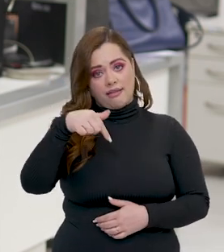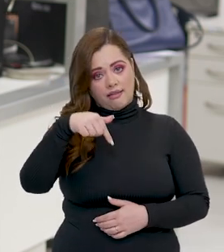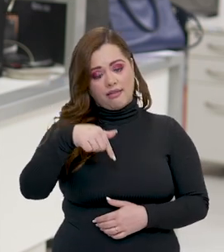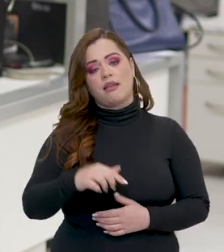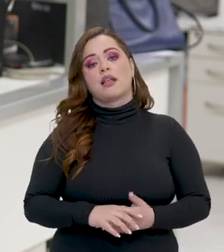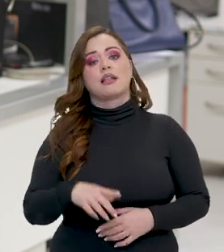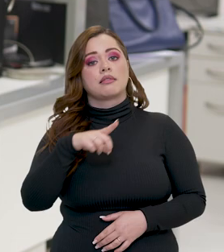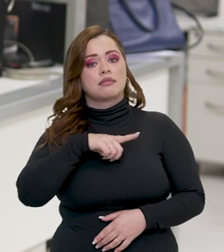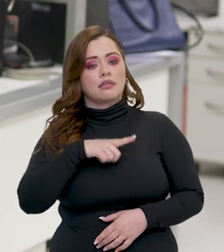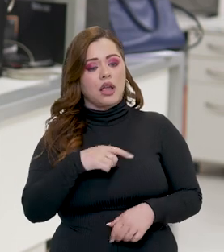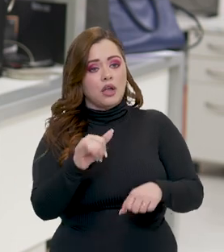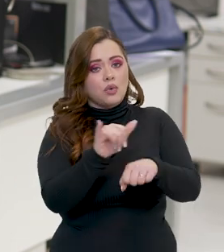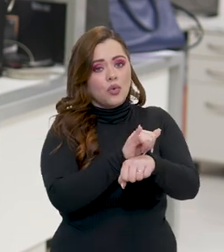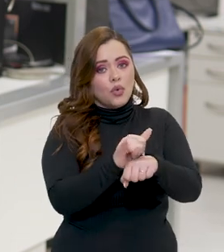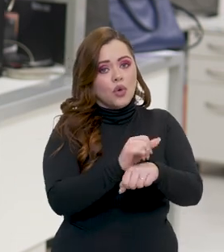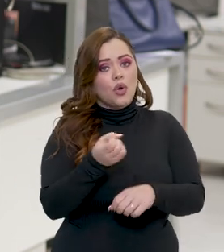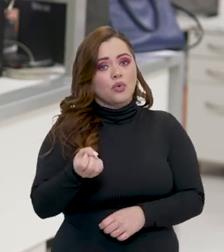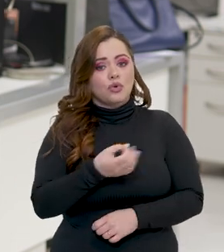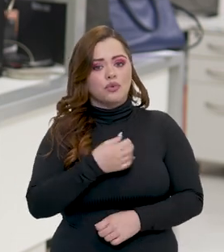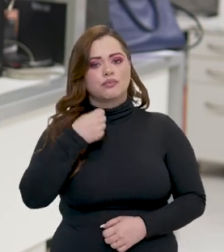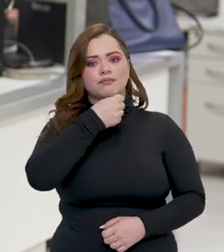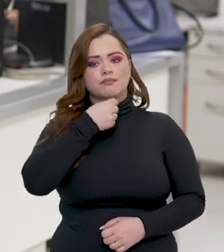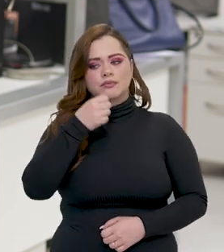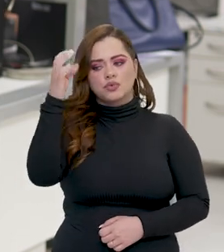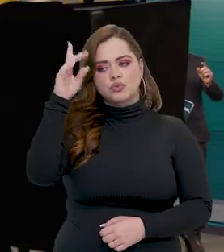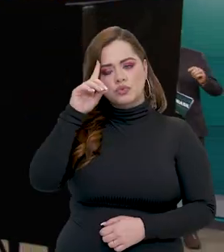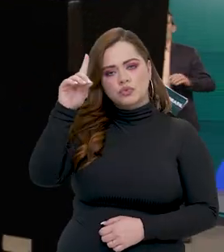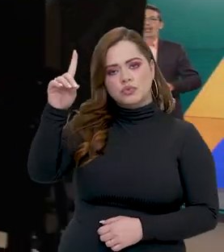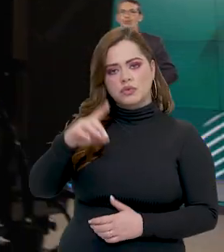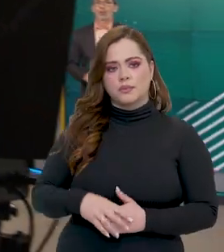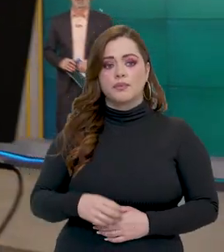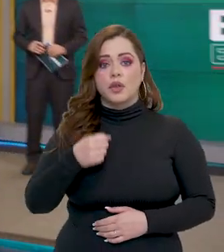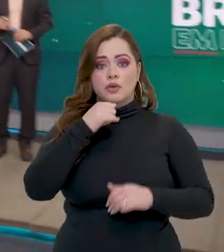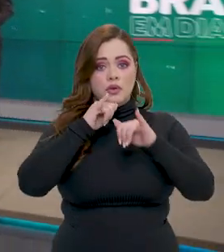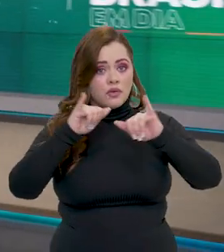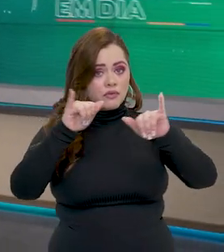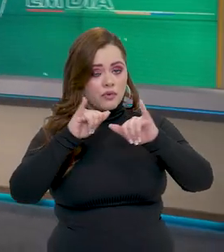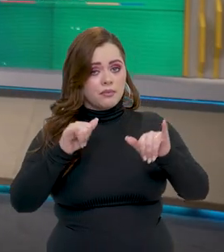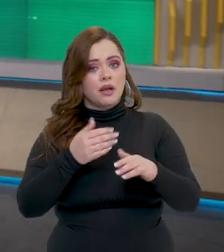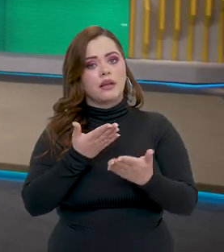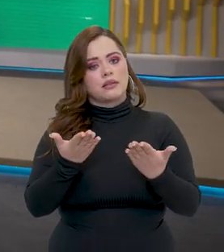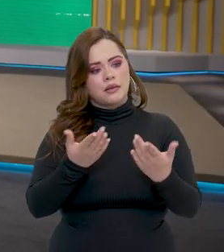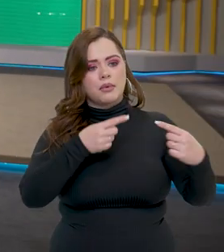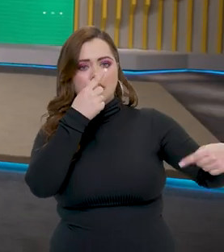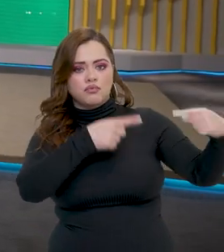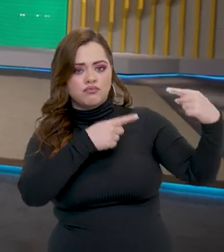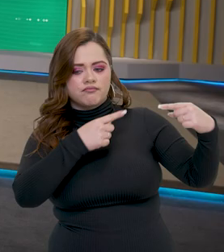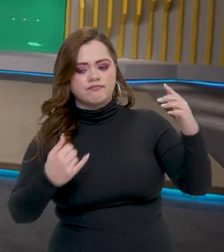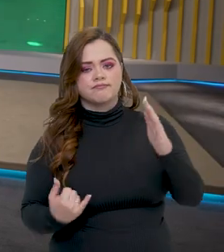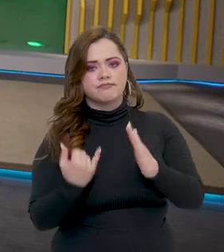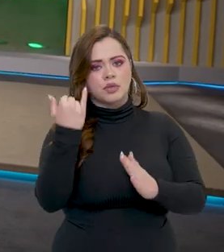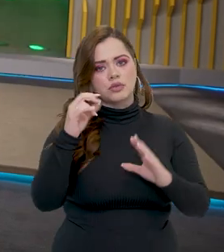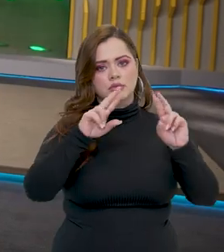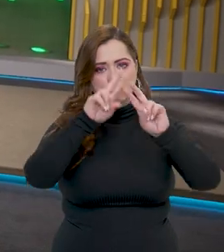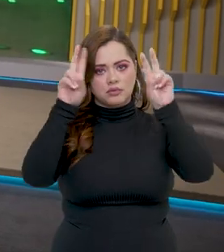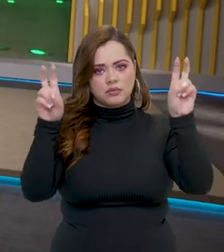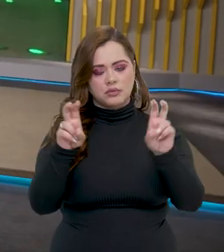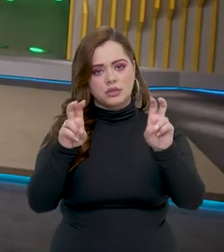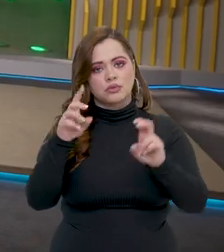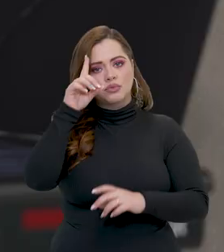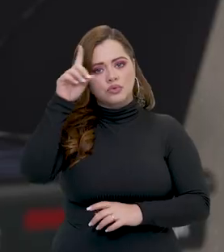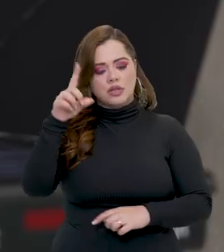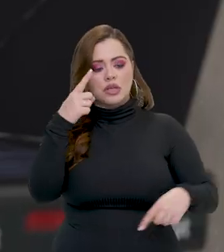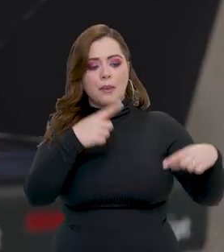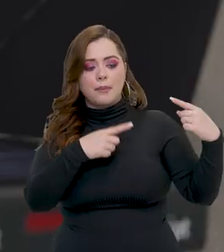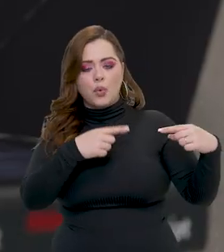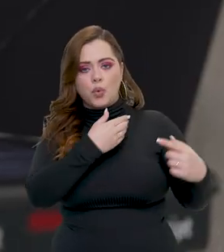aqui no Canal GOV, terá a estreia do Novo Brasil em Dia. Um telejornal feito para informar e debater os principais assuntos do